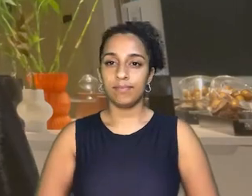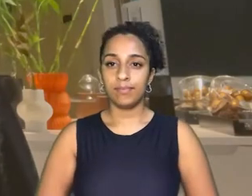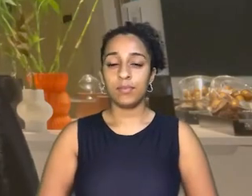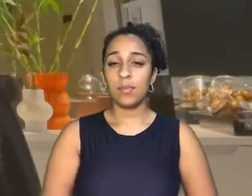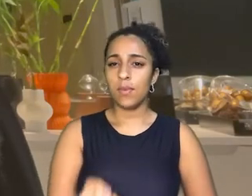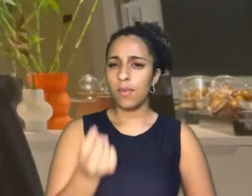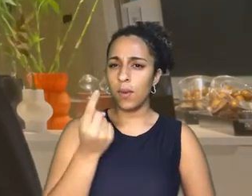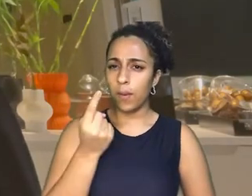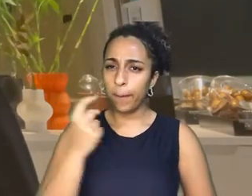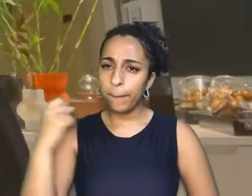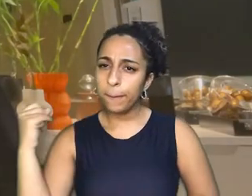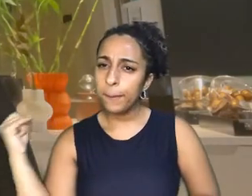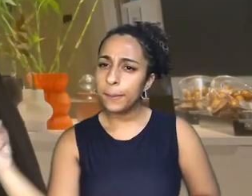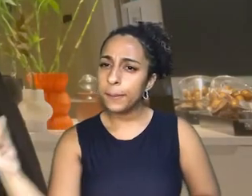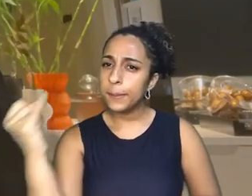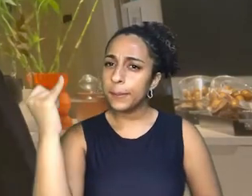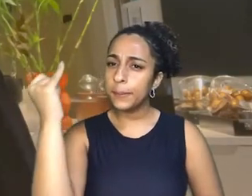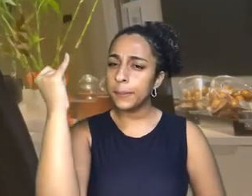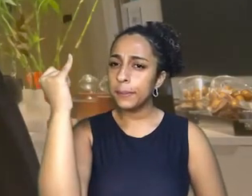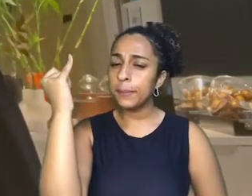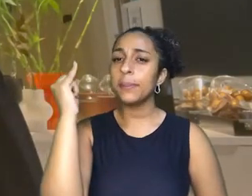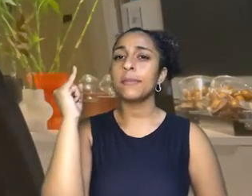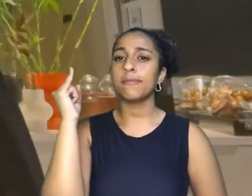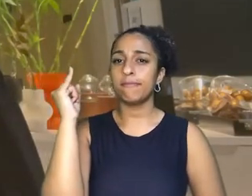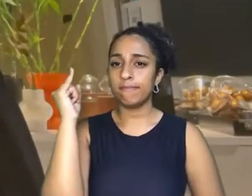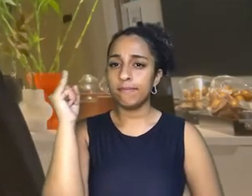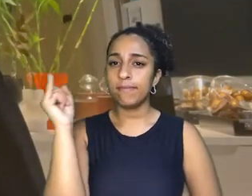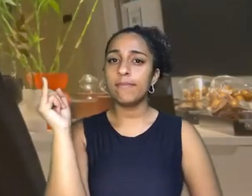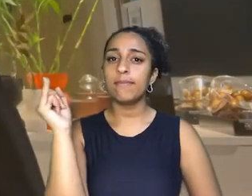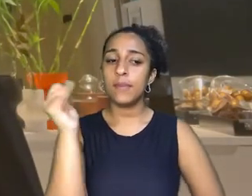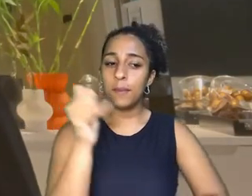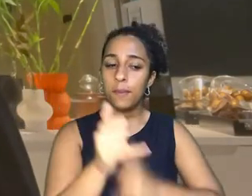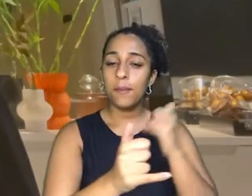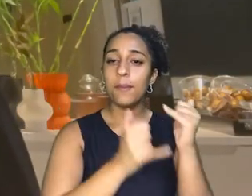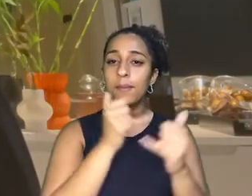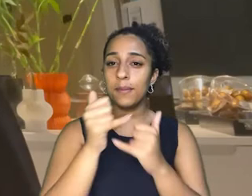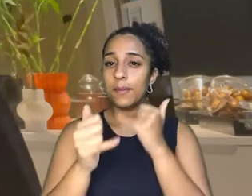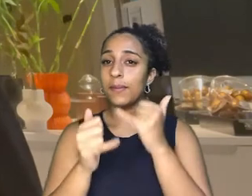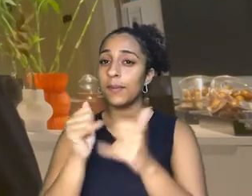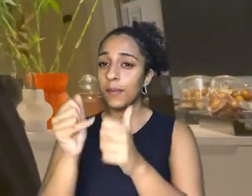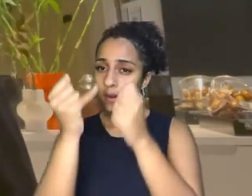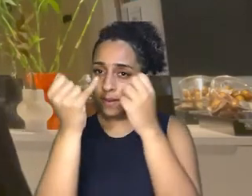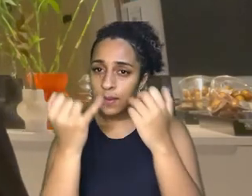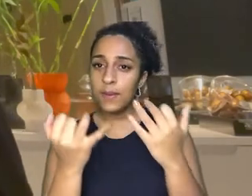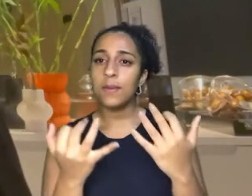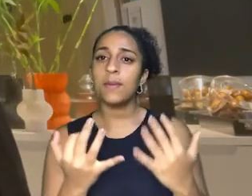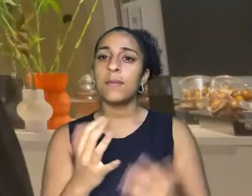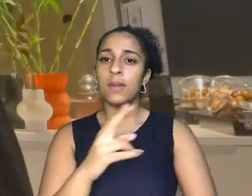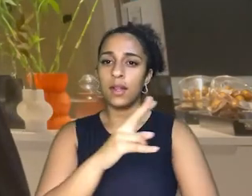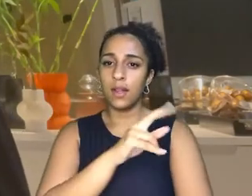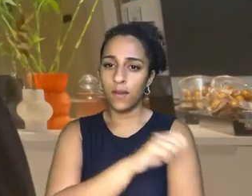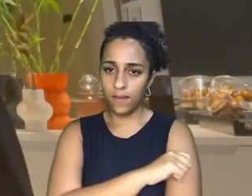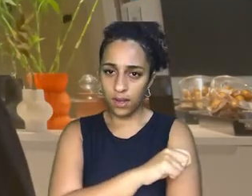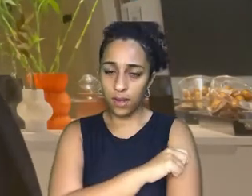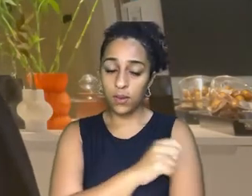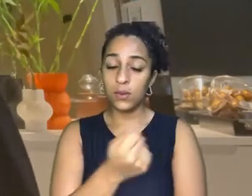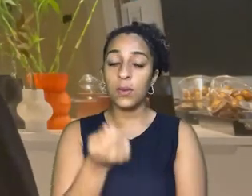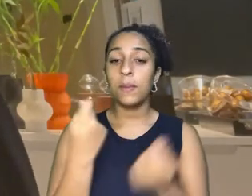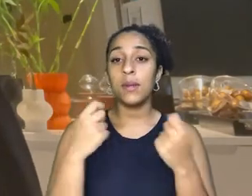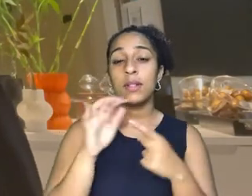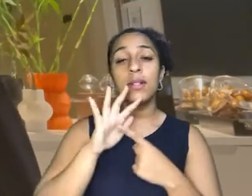Uma coisa importante, na hora de brincar com os nossos alunos, é definir os conceitos